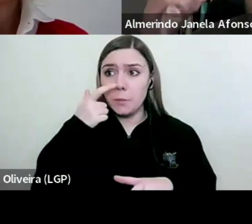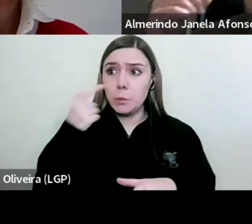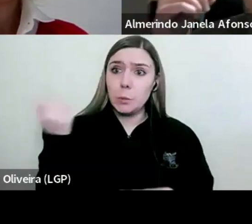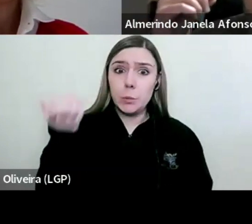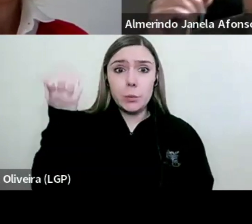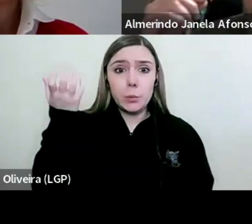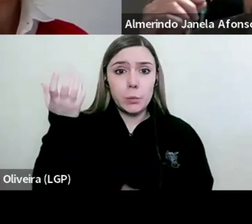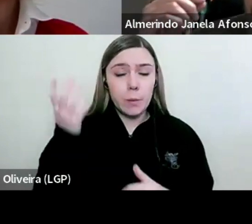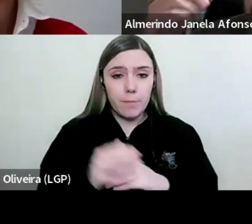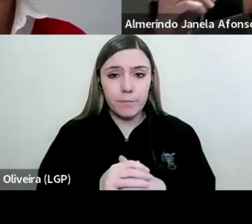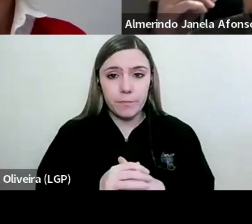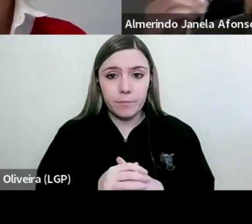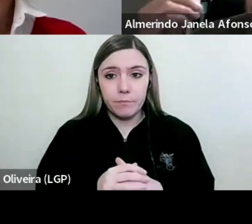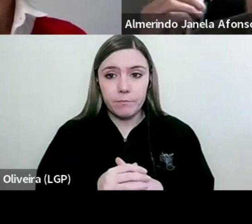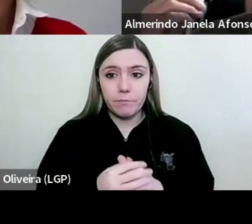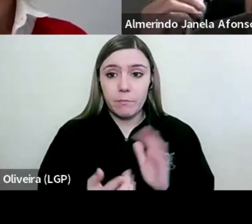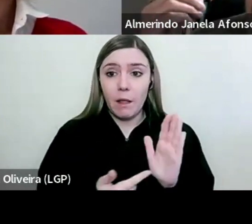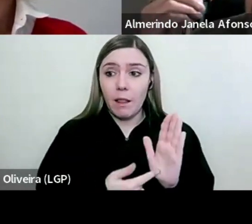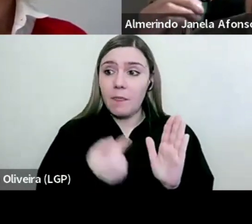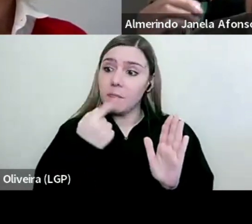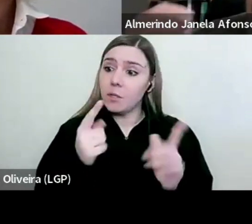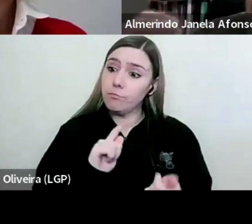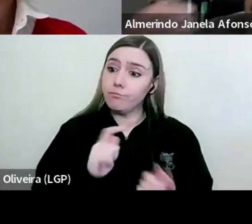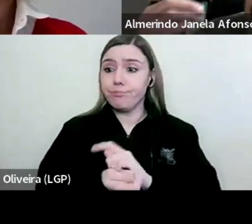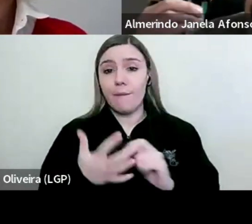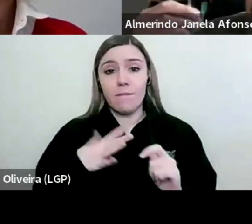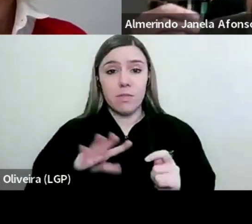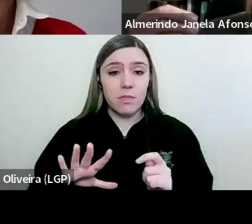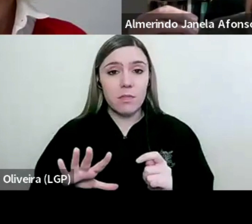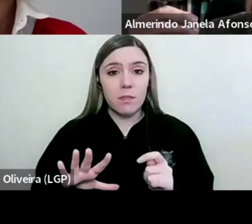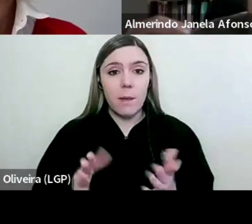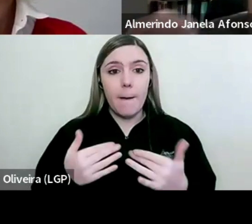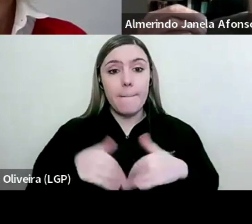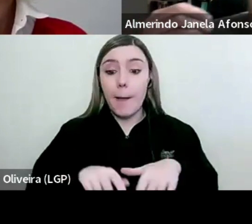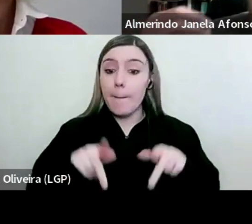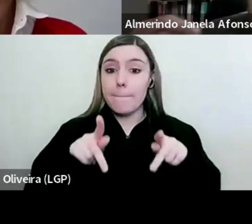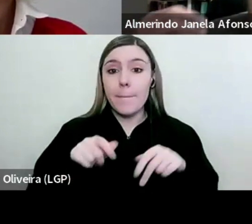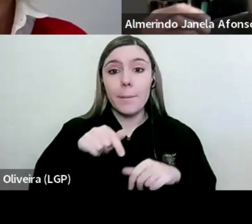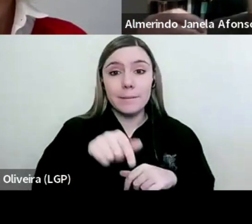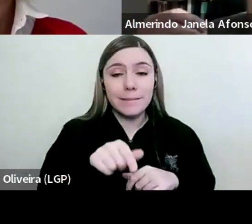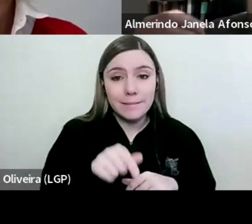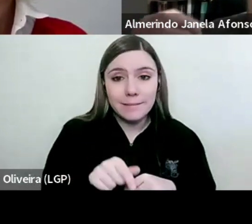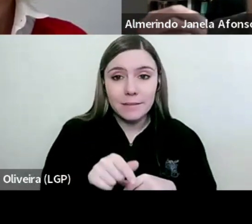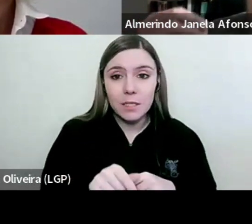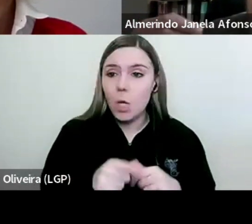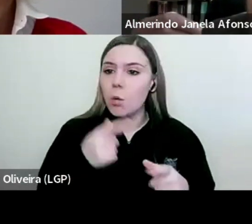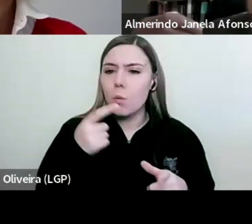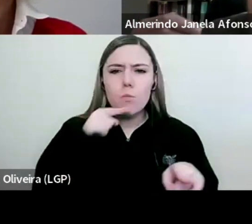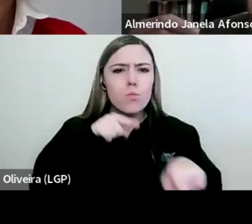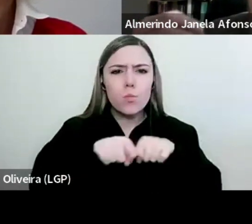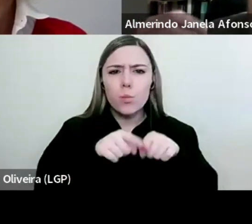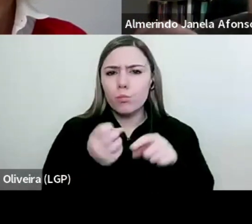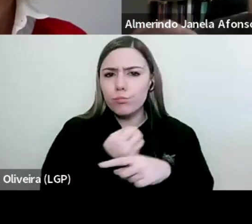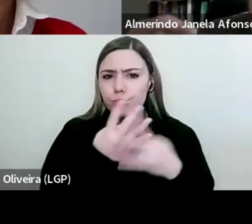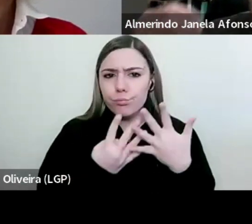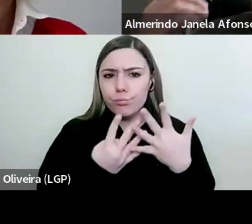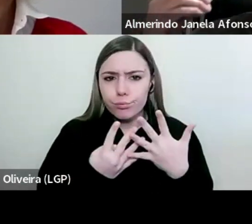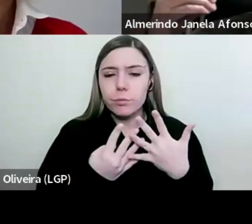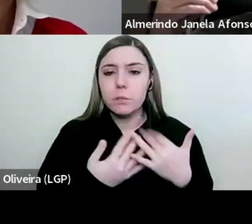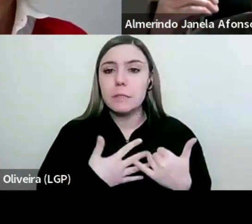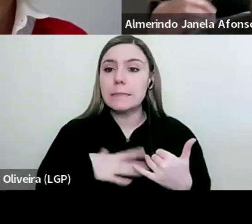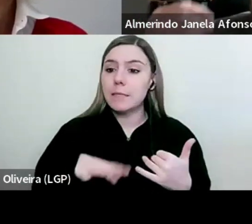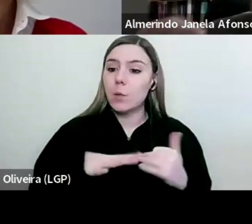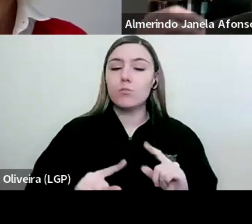Com o rótulo de revolucionária, é esta pedagogia que certas correntes políticas pretendem